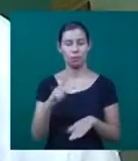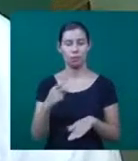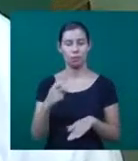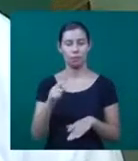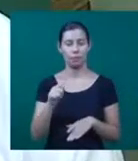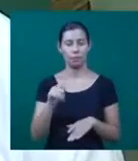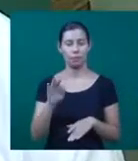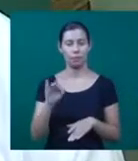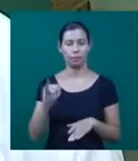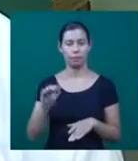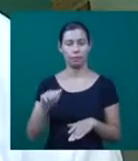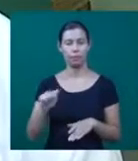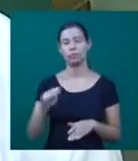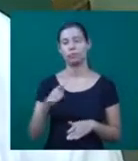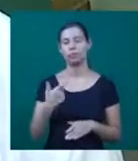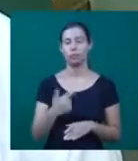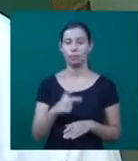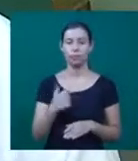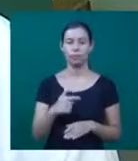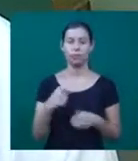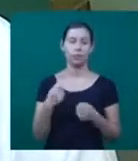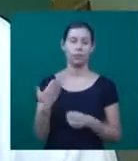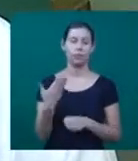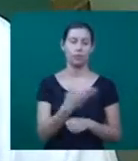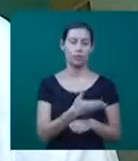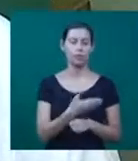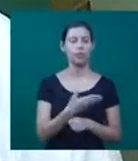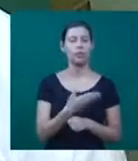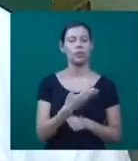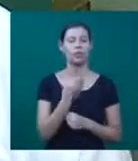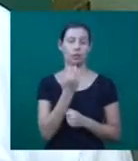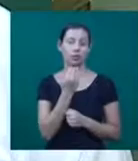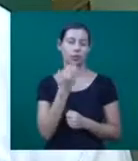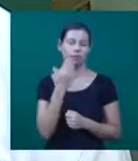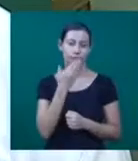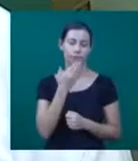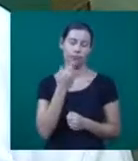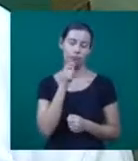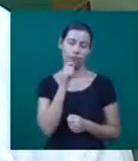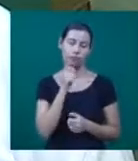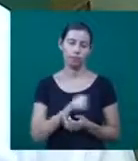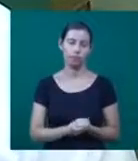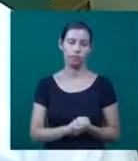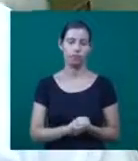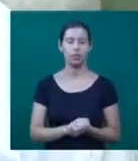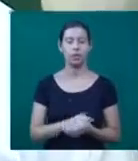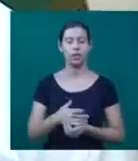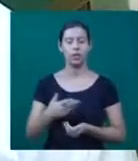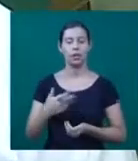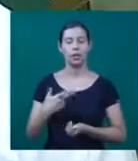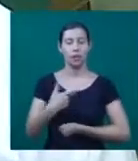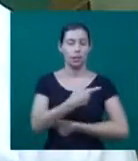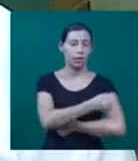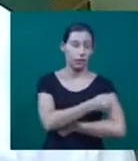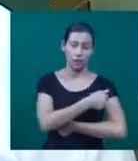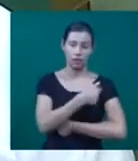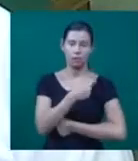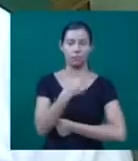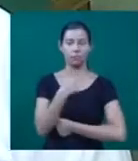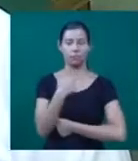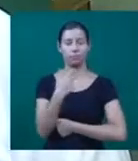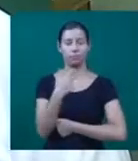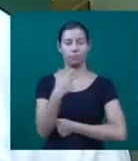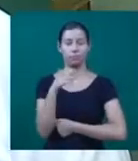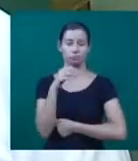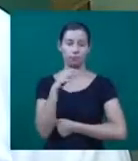Nós orientamos não vir em jejum e não ter feito uma vacinação recente ou